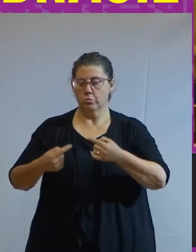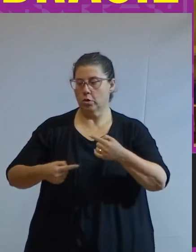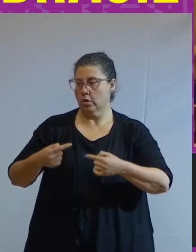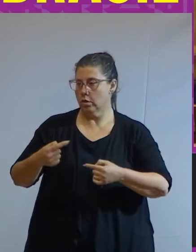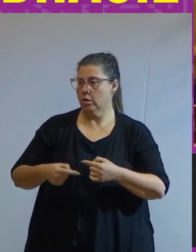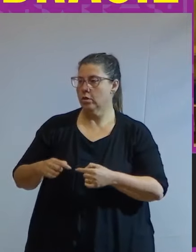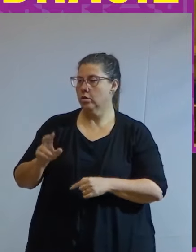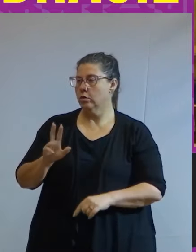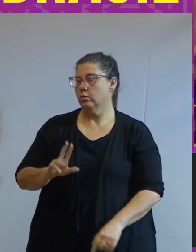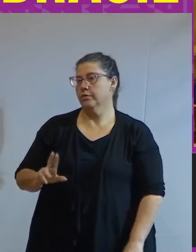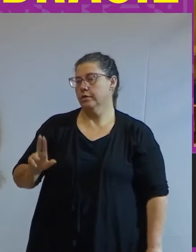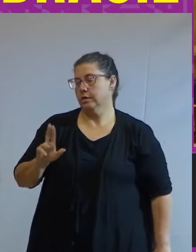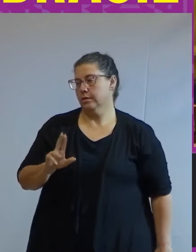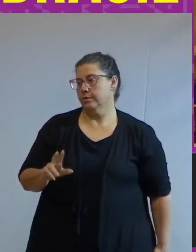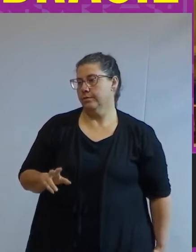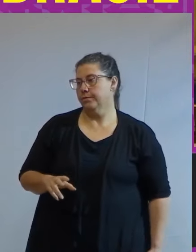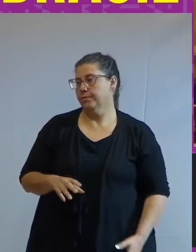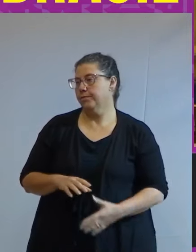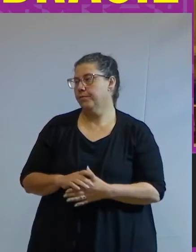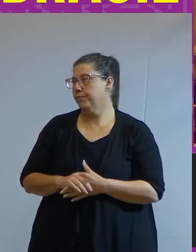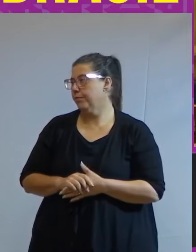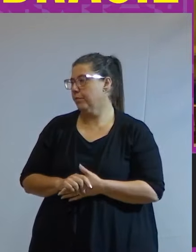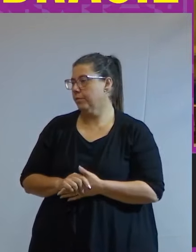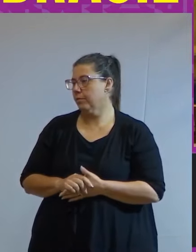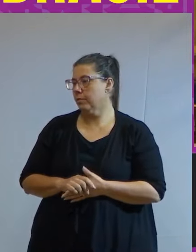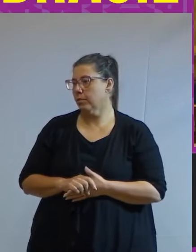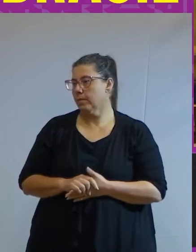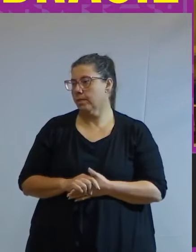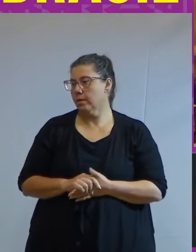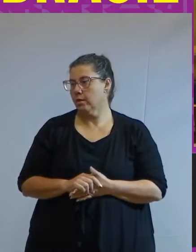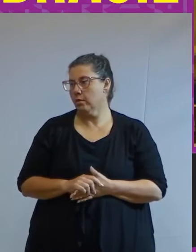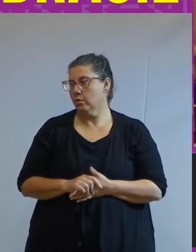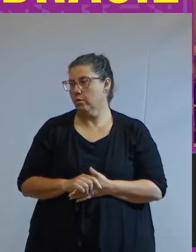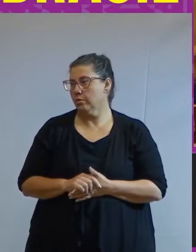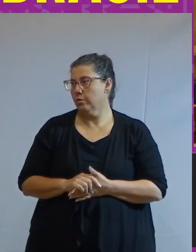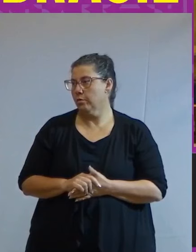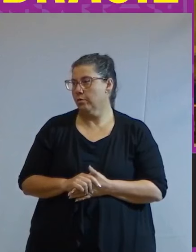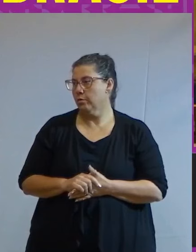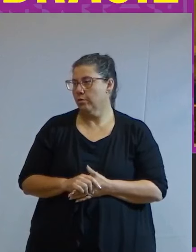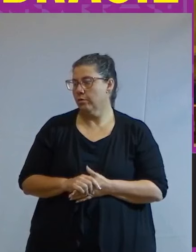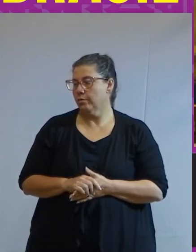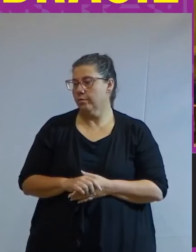universitárias bom quando o